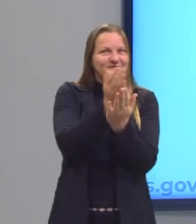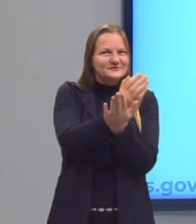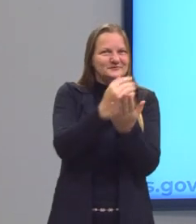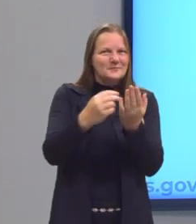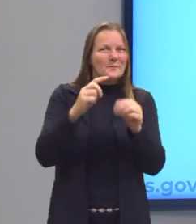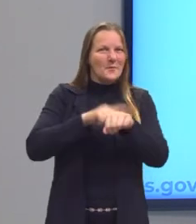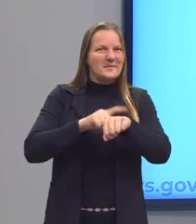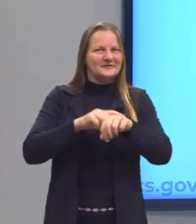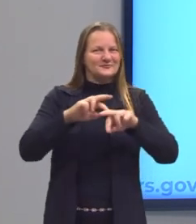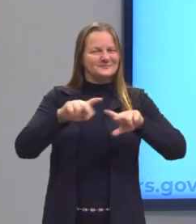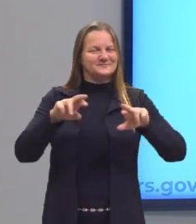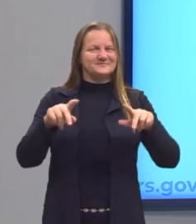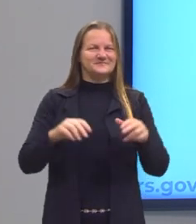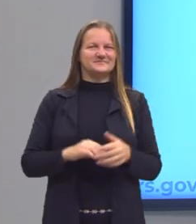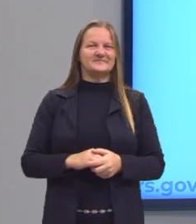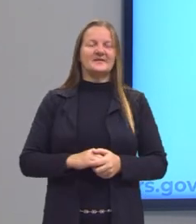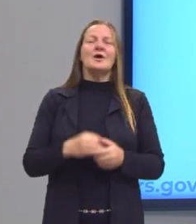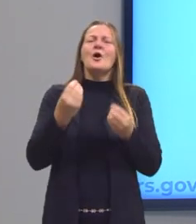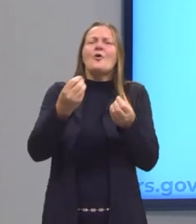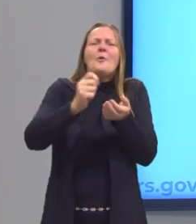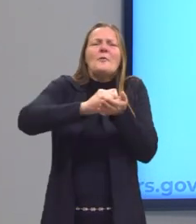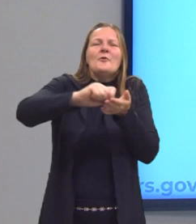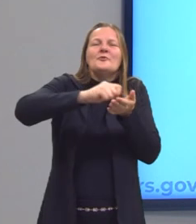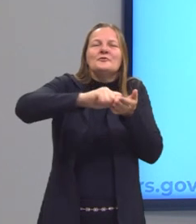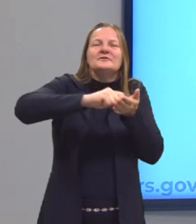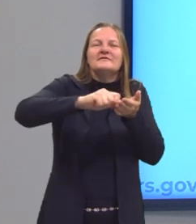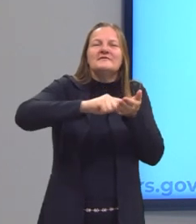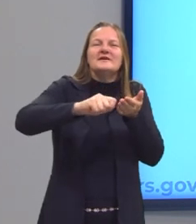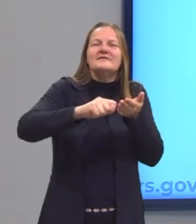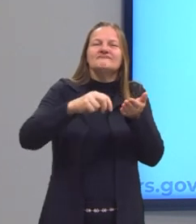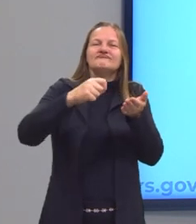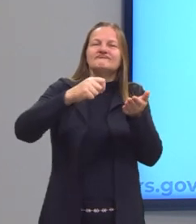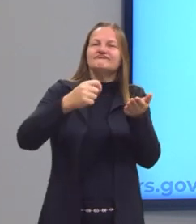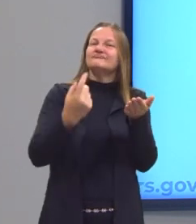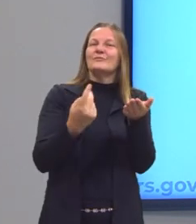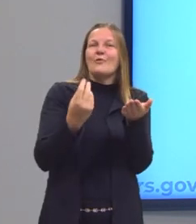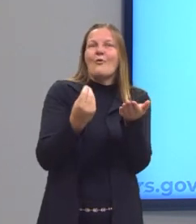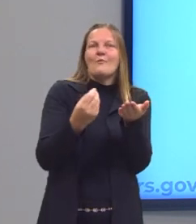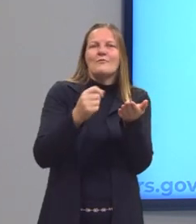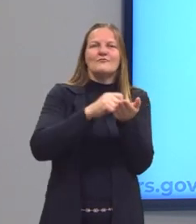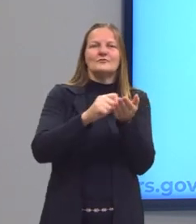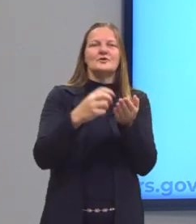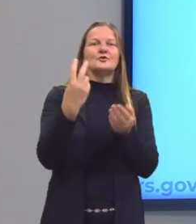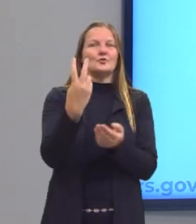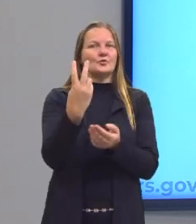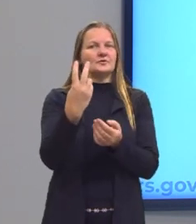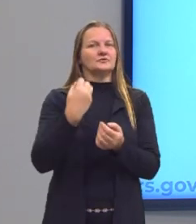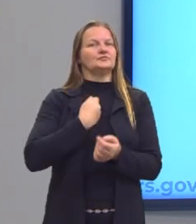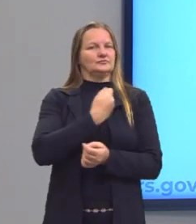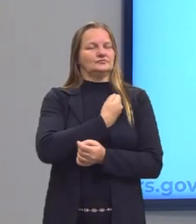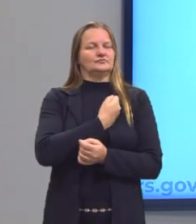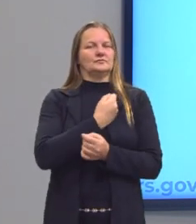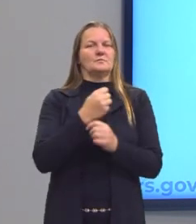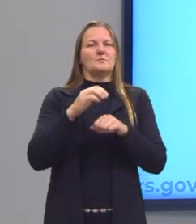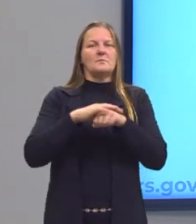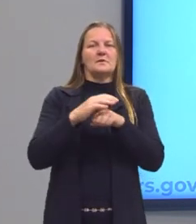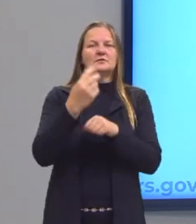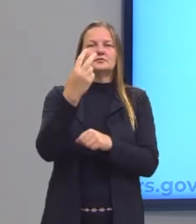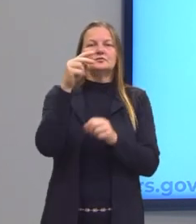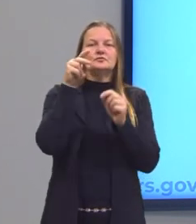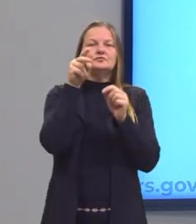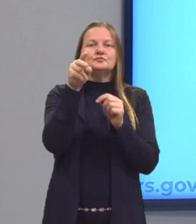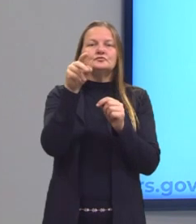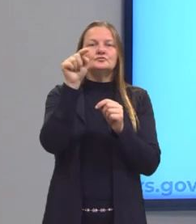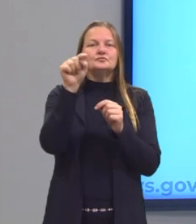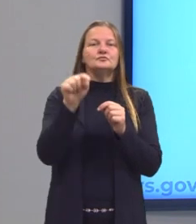Como escrever razões? A razão, ela é escrita com dois ou mais números e dois pontos entre